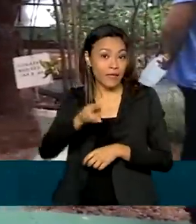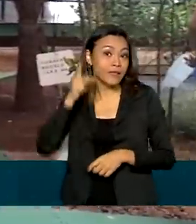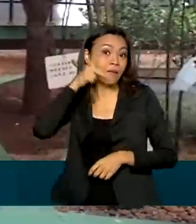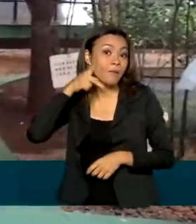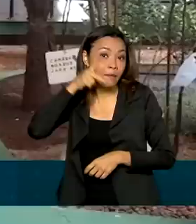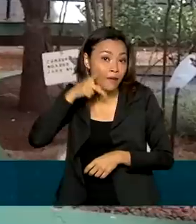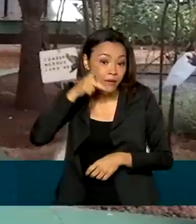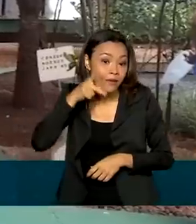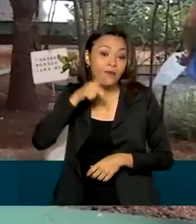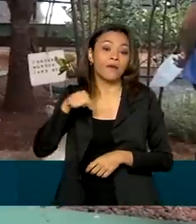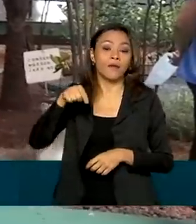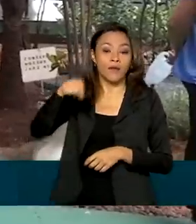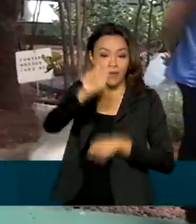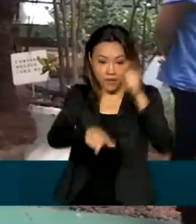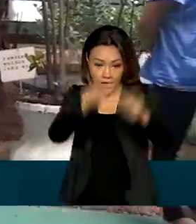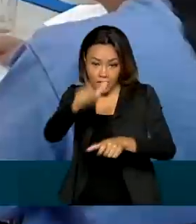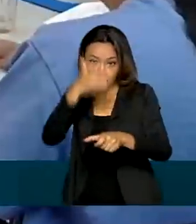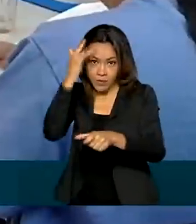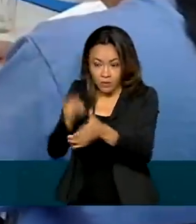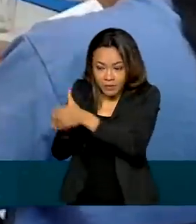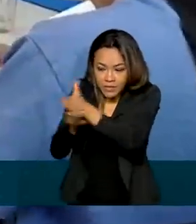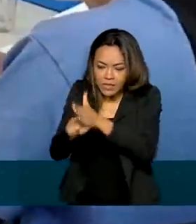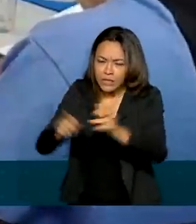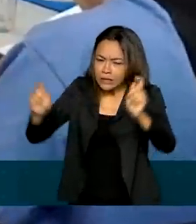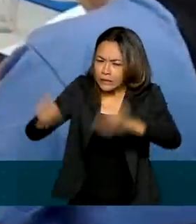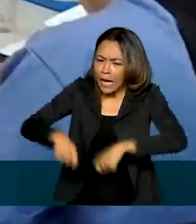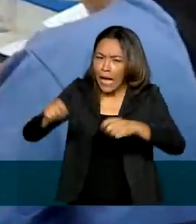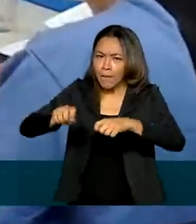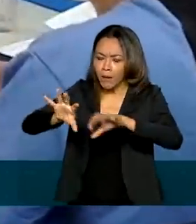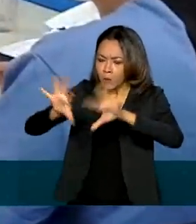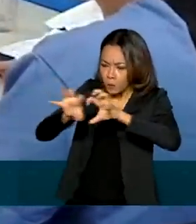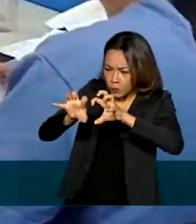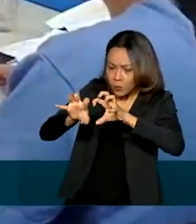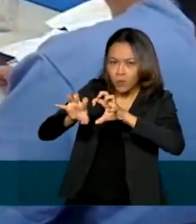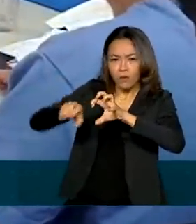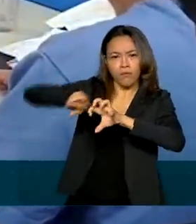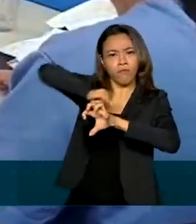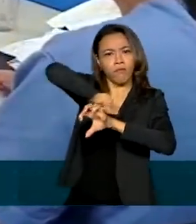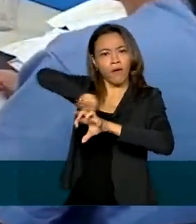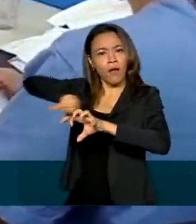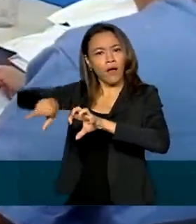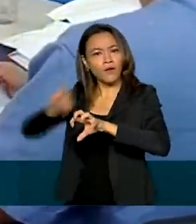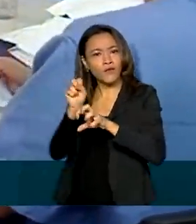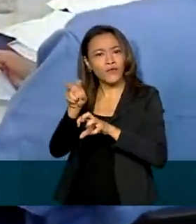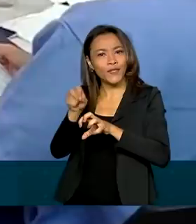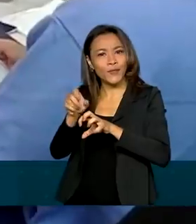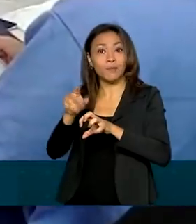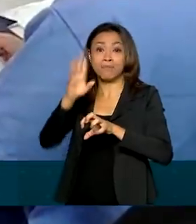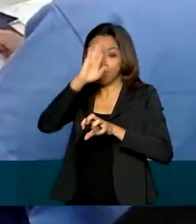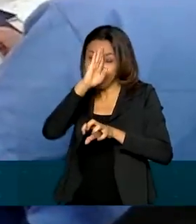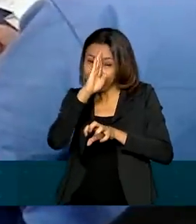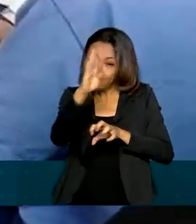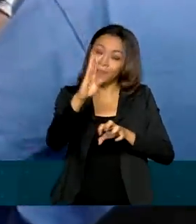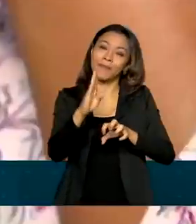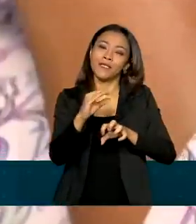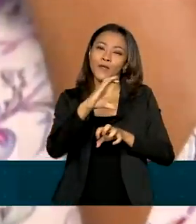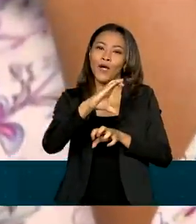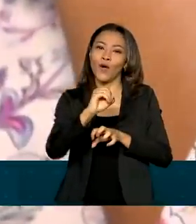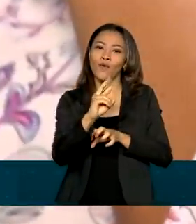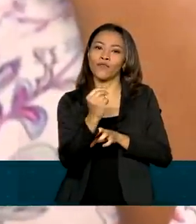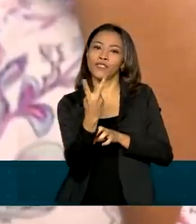pesquisadores, a capacidade de inativar vários tipos de vírus, entre eles, o que transmite a covid-19.